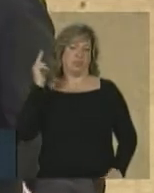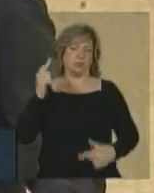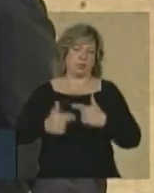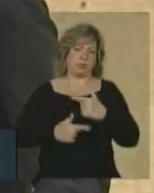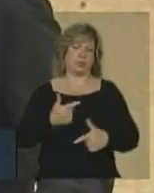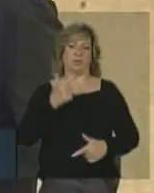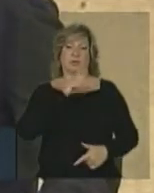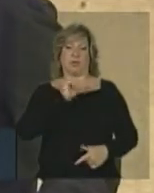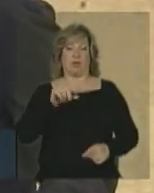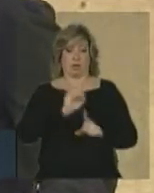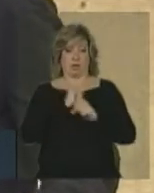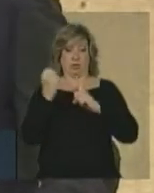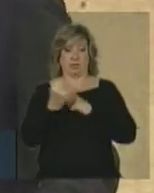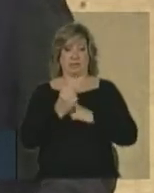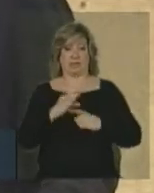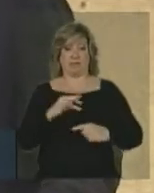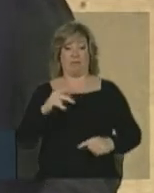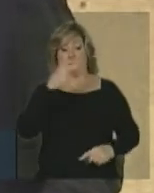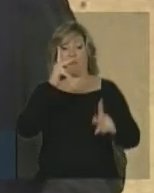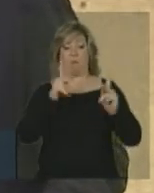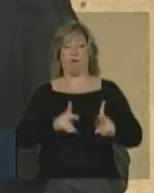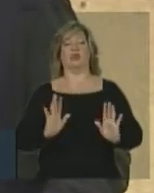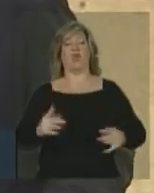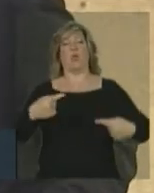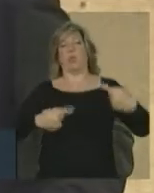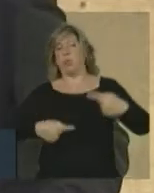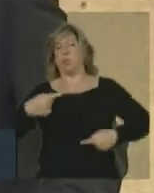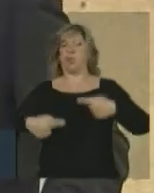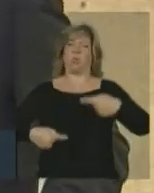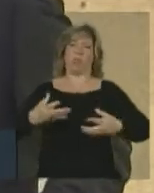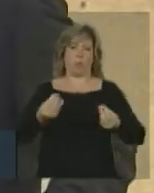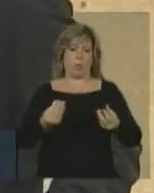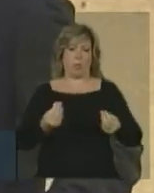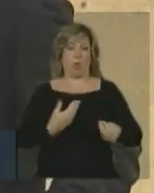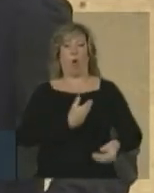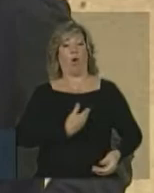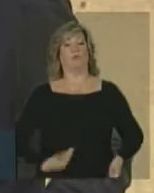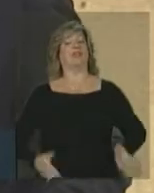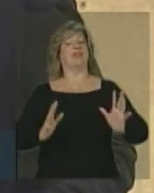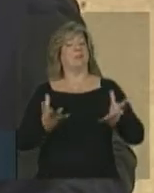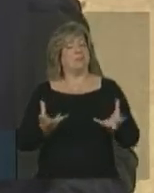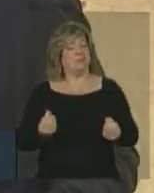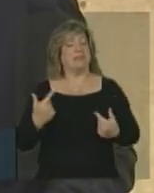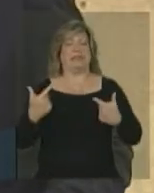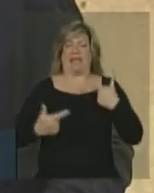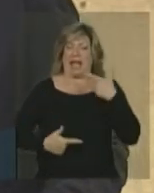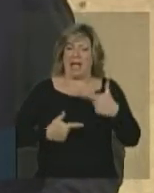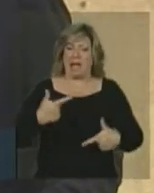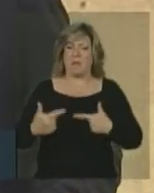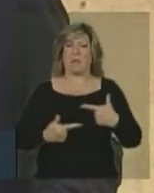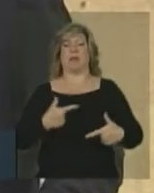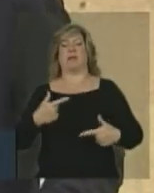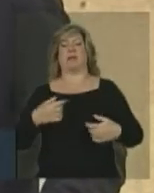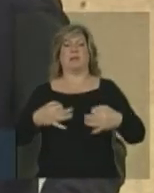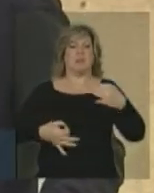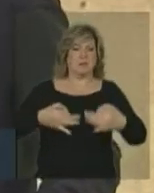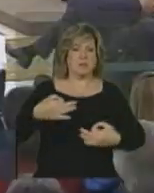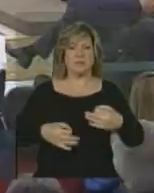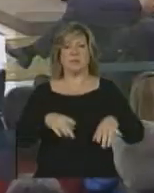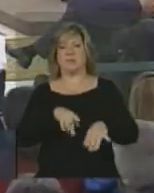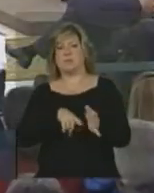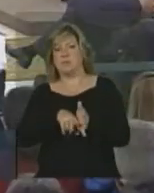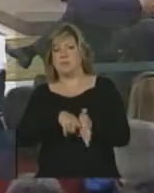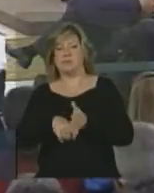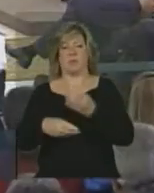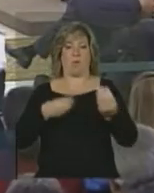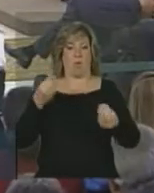sociedade civil muito a discutiu. O governo muito trabalhou lapidando seus tempos.